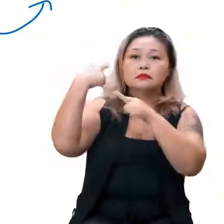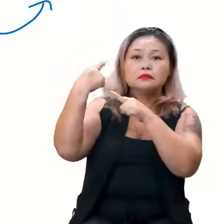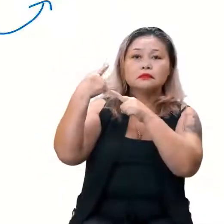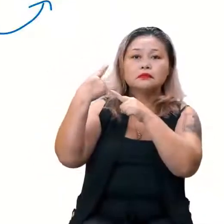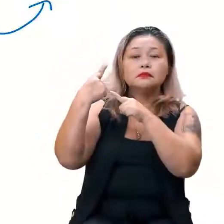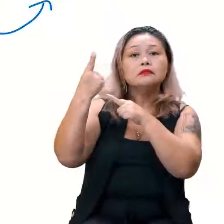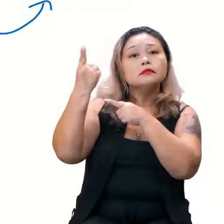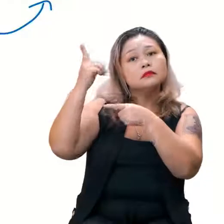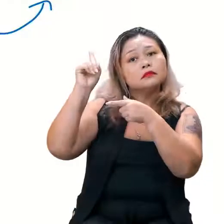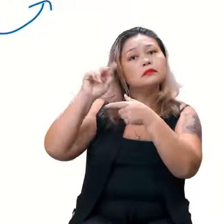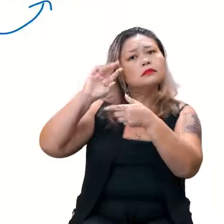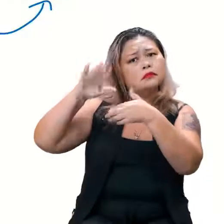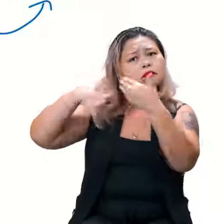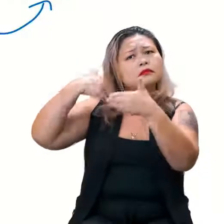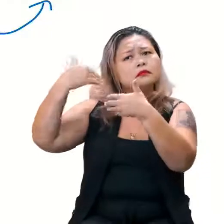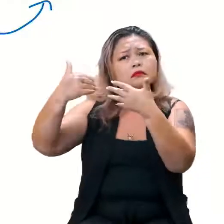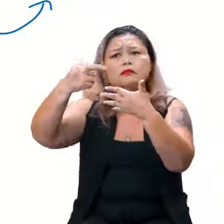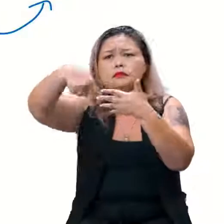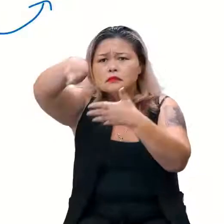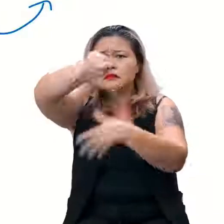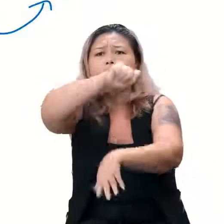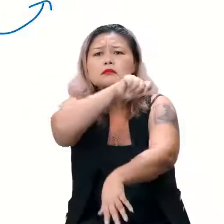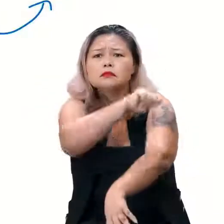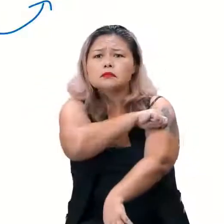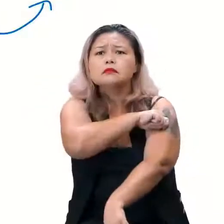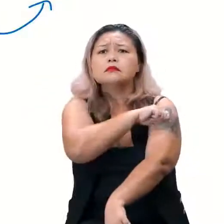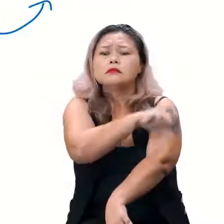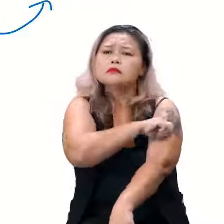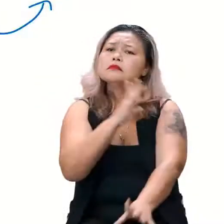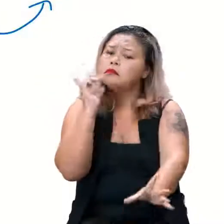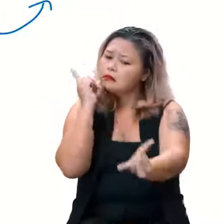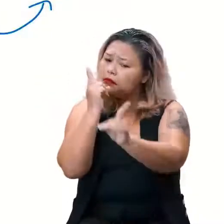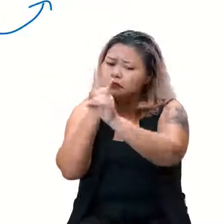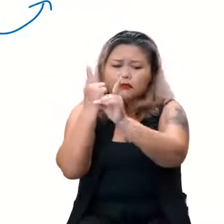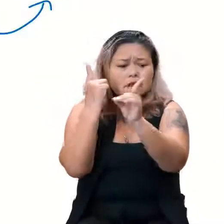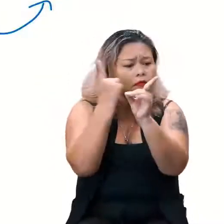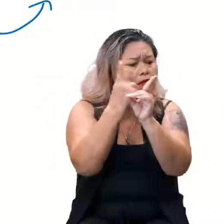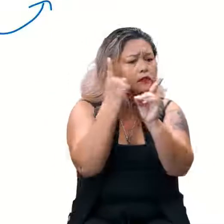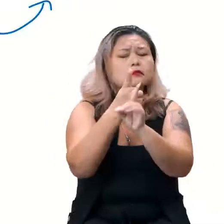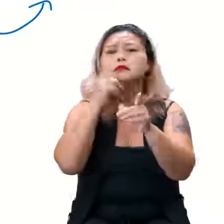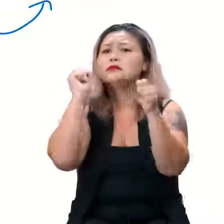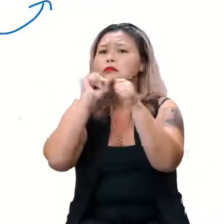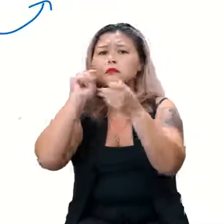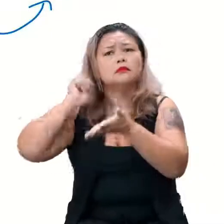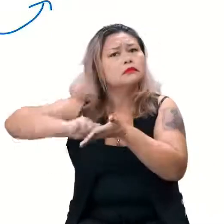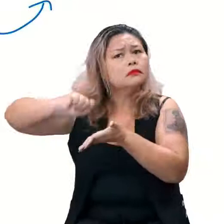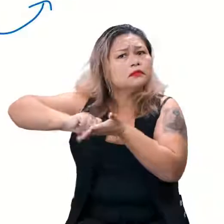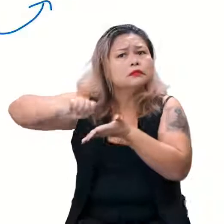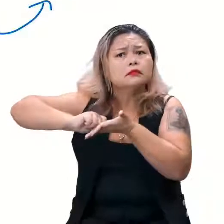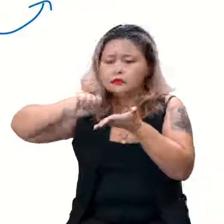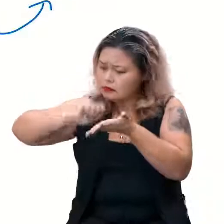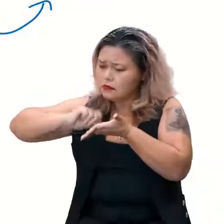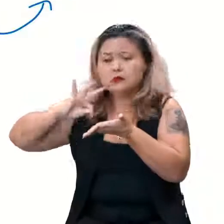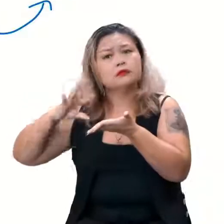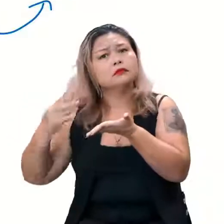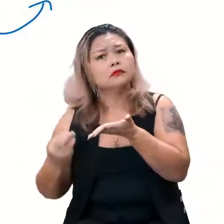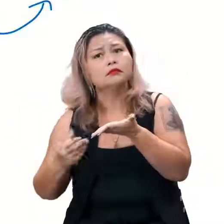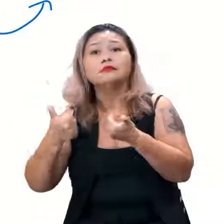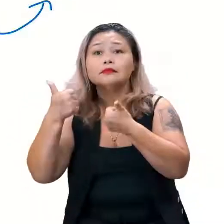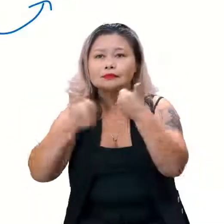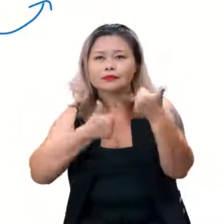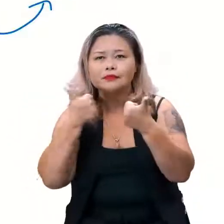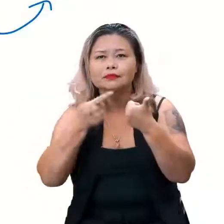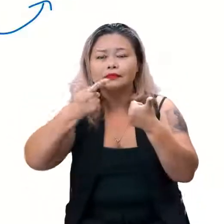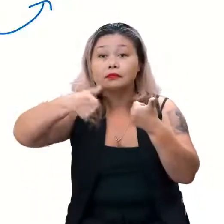processos que você, aluno, deve descobrir e fazer as anotações, observações. Beleza? Você